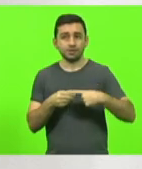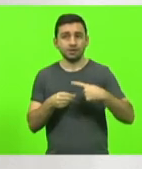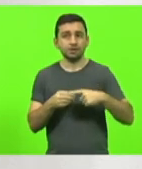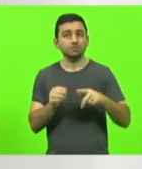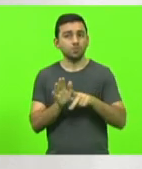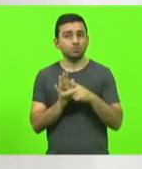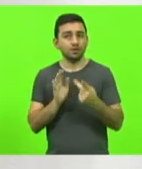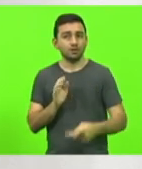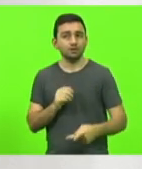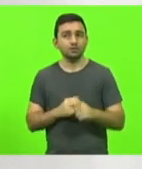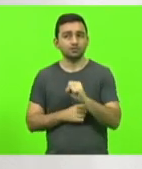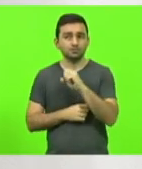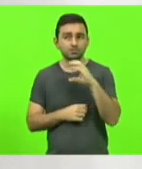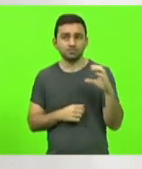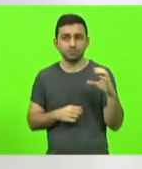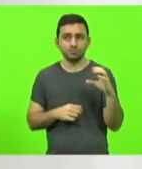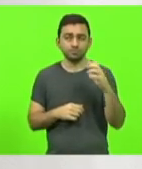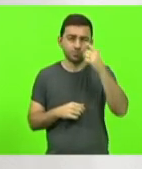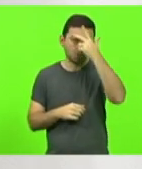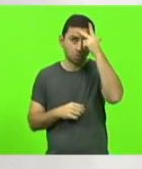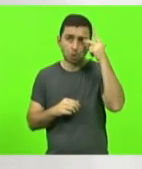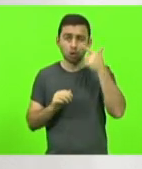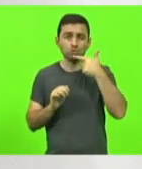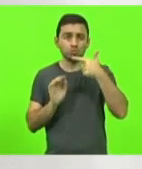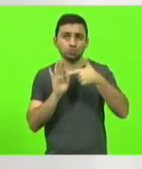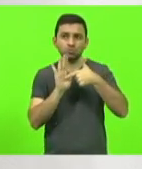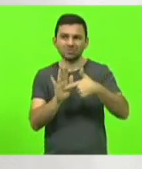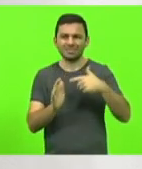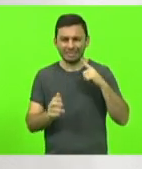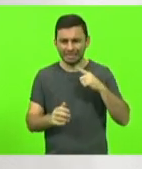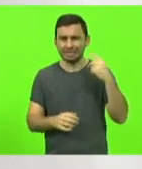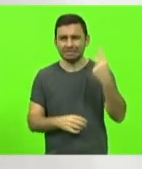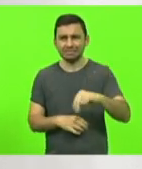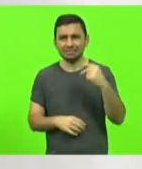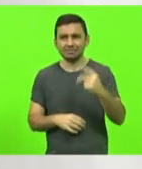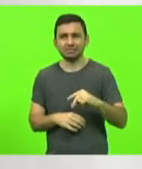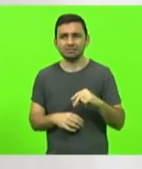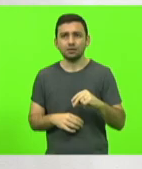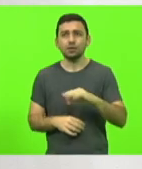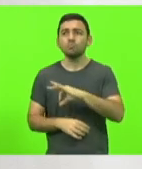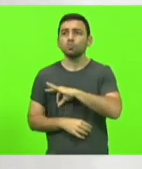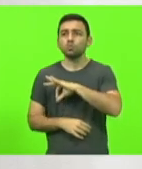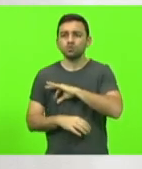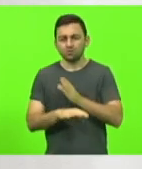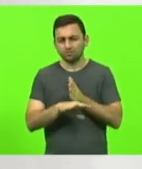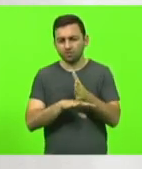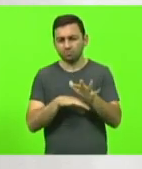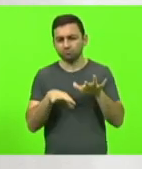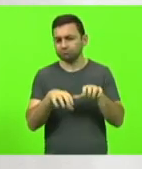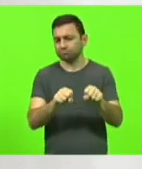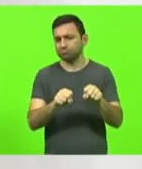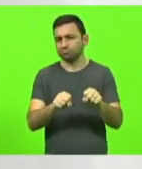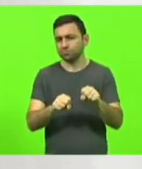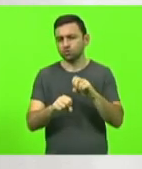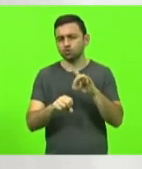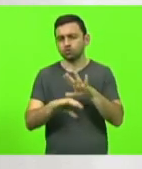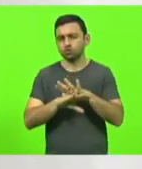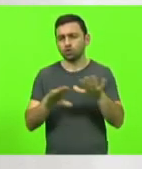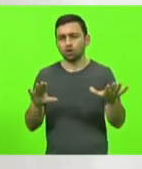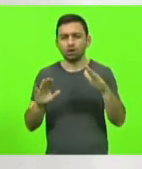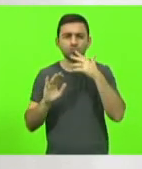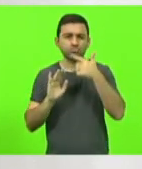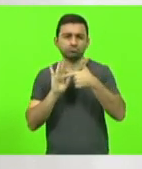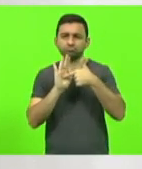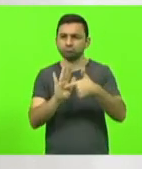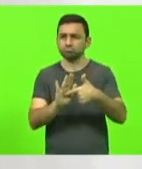Catarina. O pessoal denunciou porque havia maus tratos e a polícia foi lá e agiu. Então, basta denunciar, não ter que criar lei nova